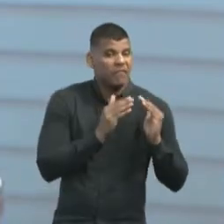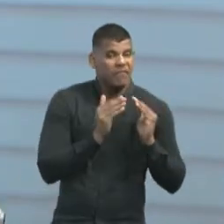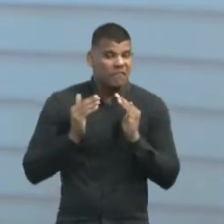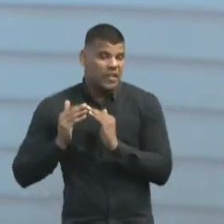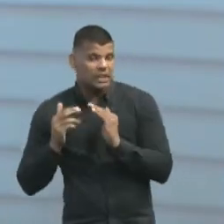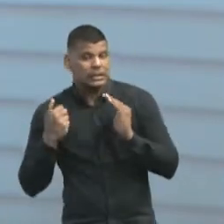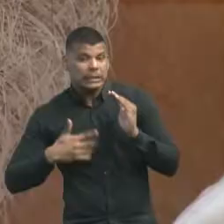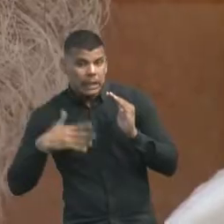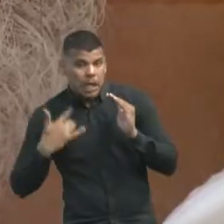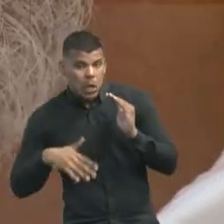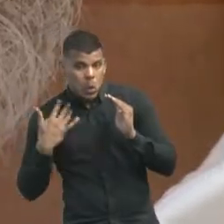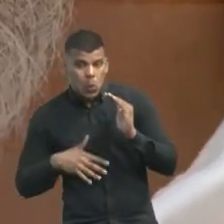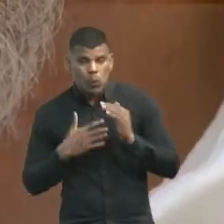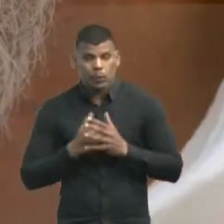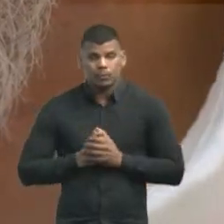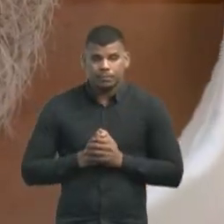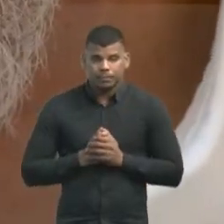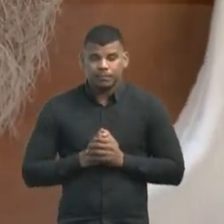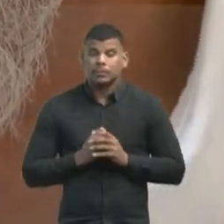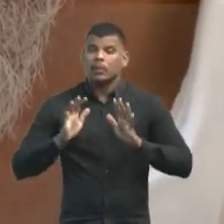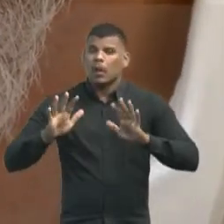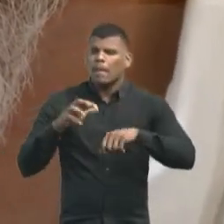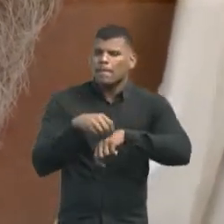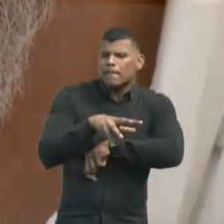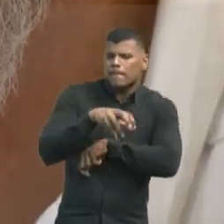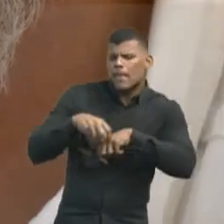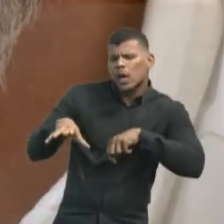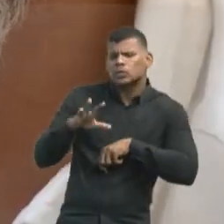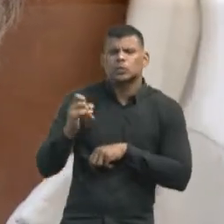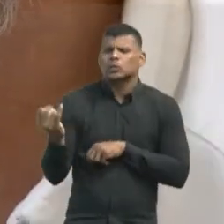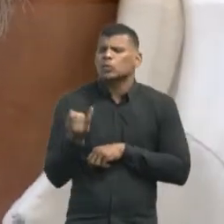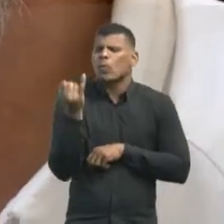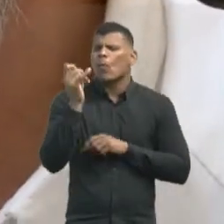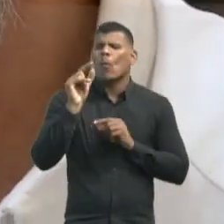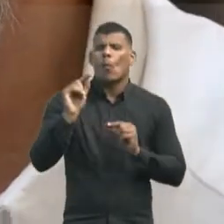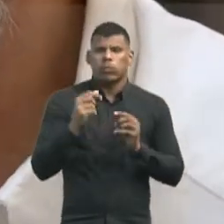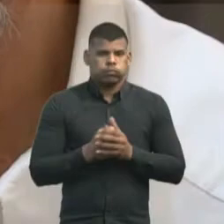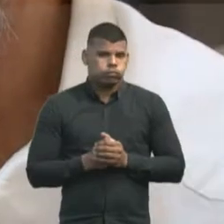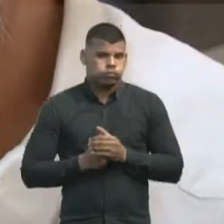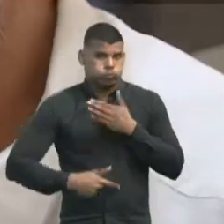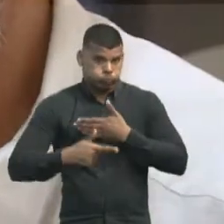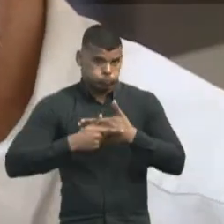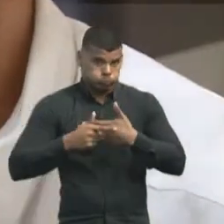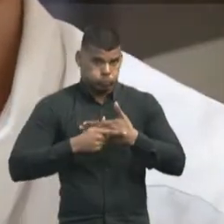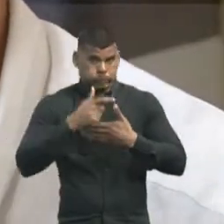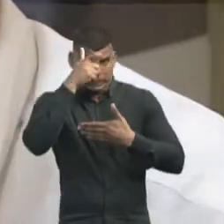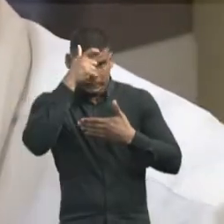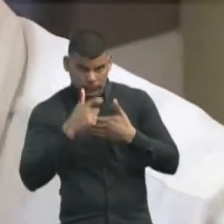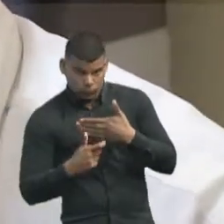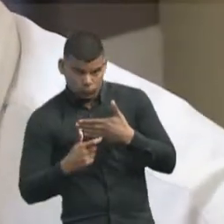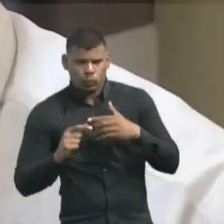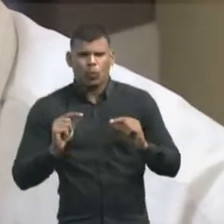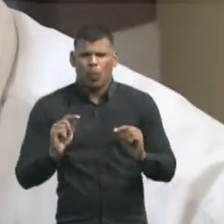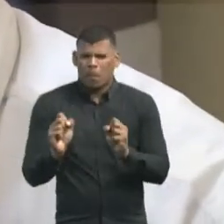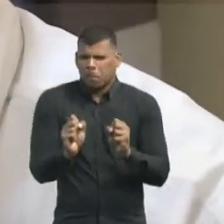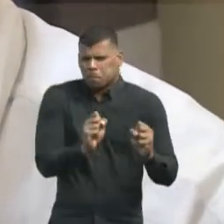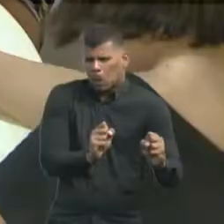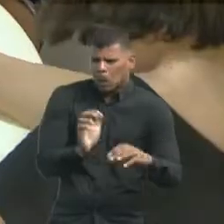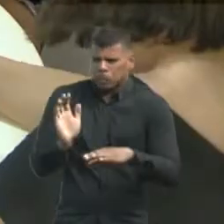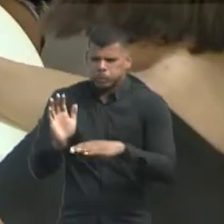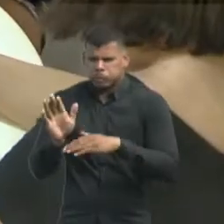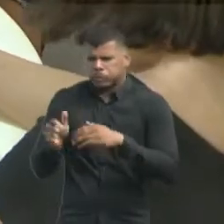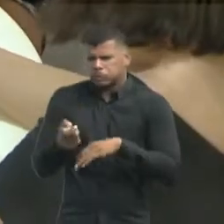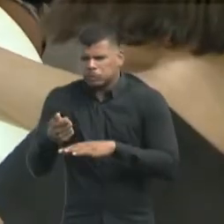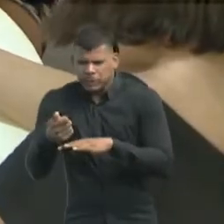vizinhos, né? Na mediação, é fundamental a figura do mediador. Ele não tem poder sobre as partes,